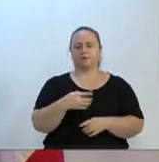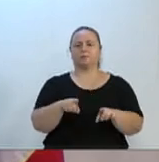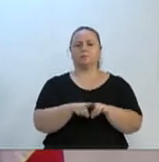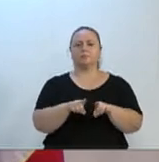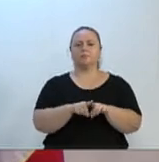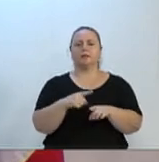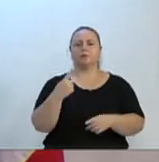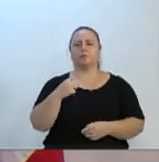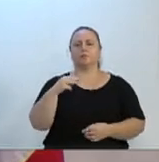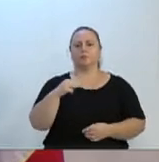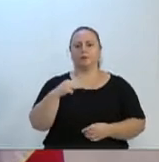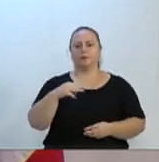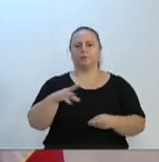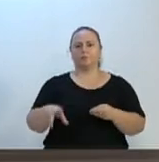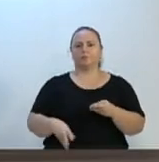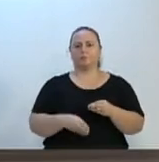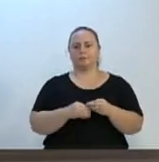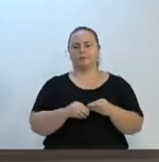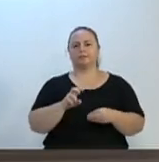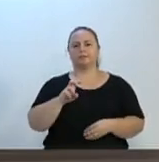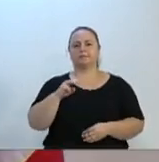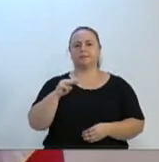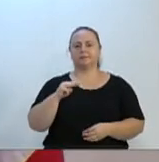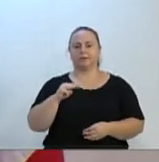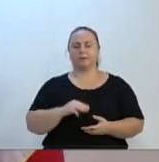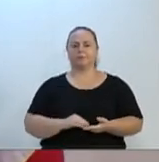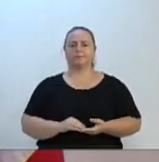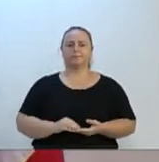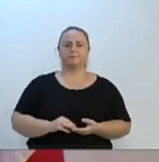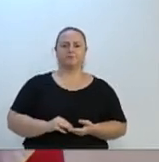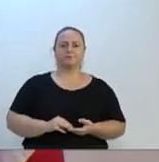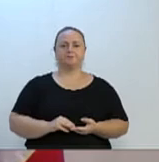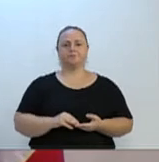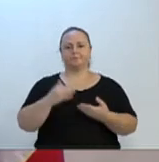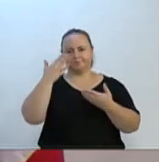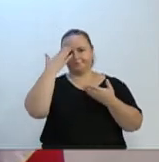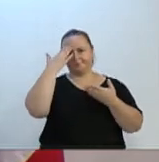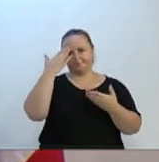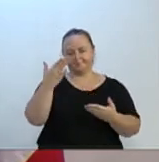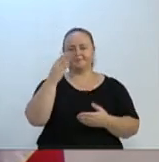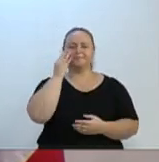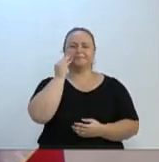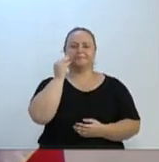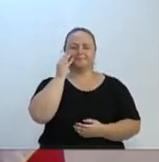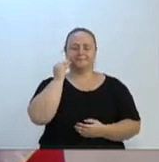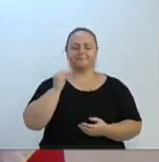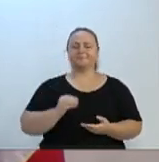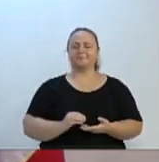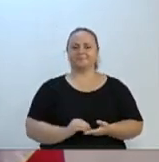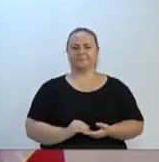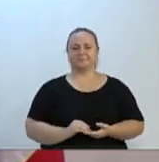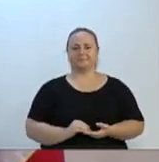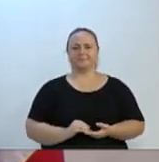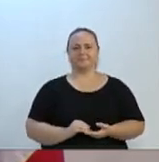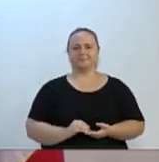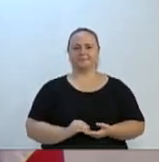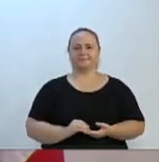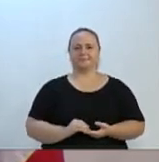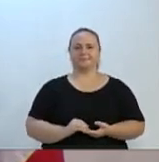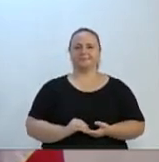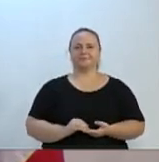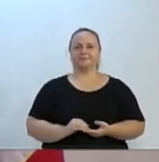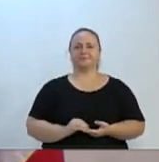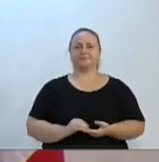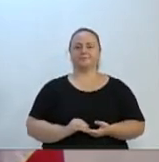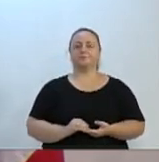do A Parte aqui, então, totalizando 5 minutos. Obrigado, vereador, professor Gilson. Dizer, vereadorito, eu não